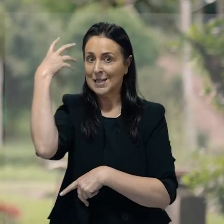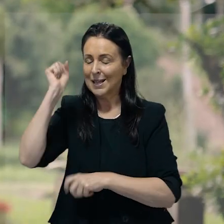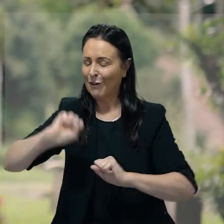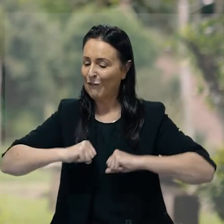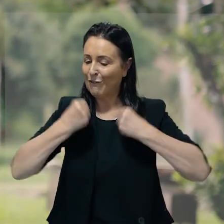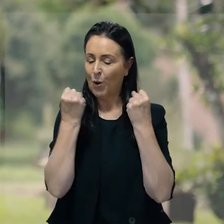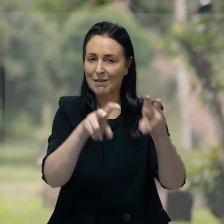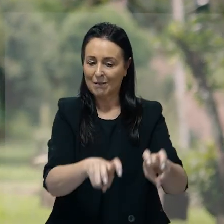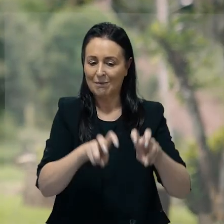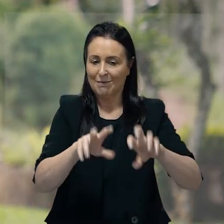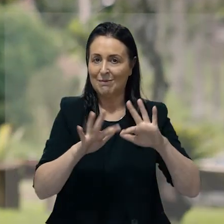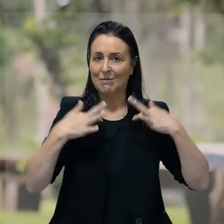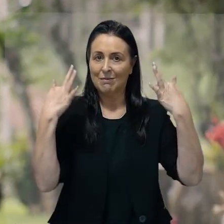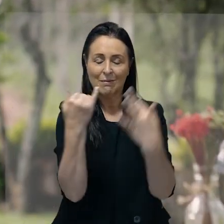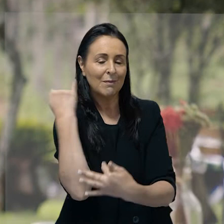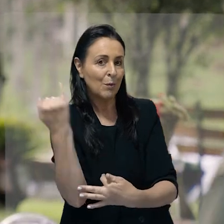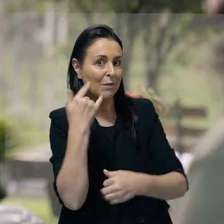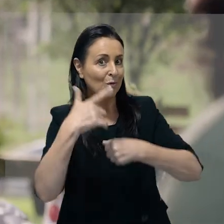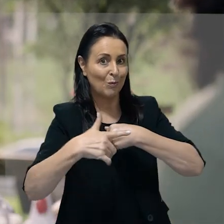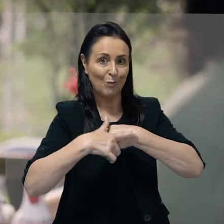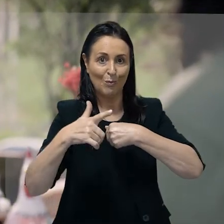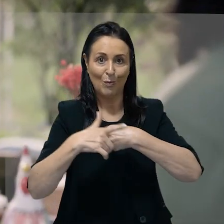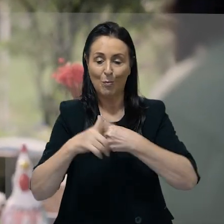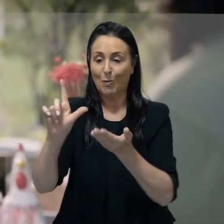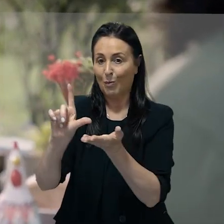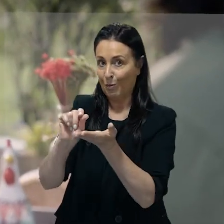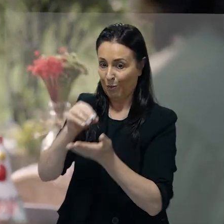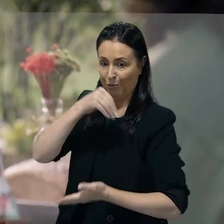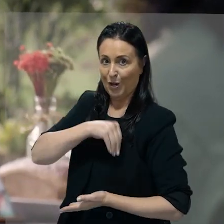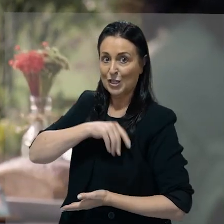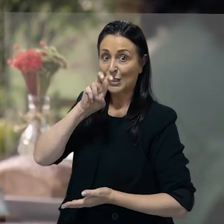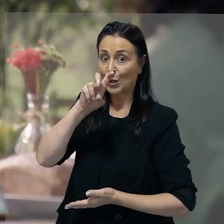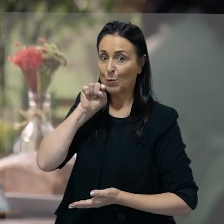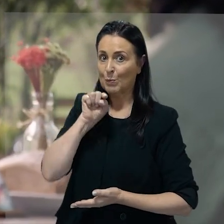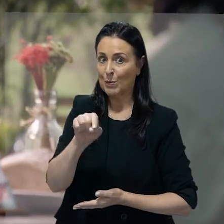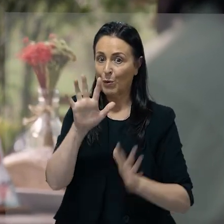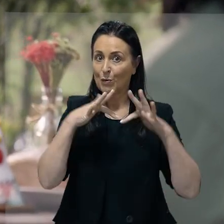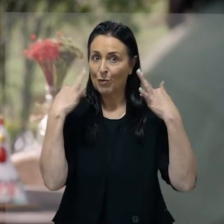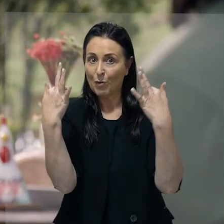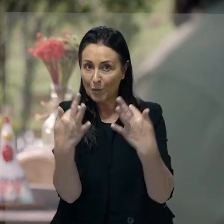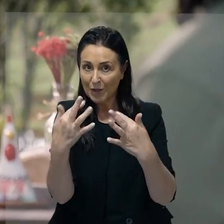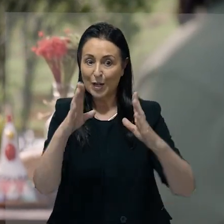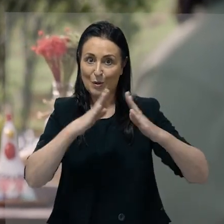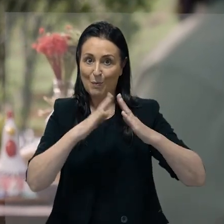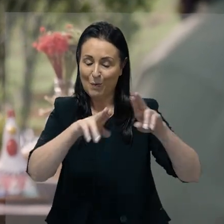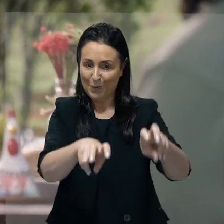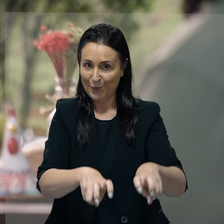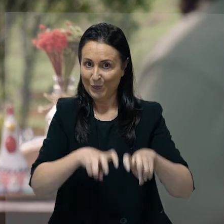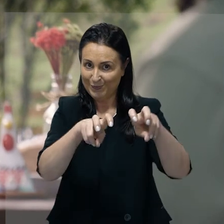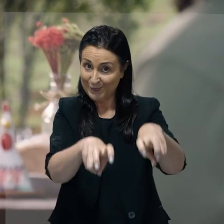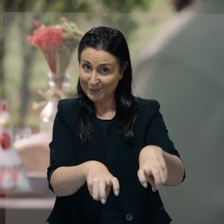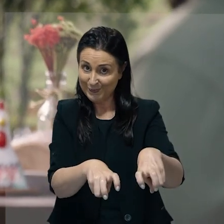esquecer, é claro, da força da agricultura familiar, que possui um importante papel na renda de mais de 5 mil famílias que